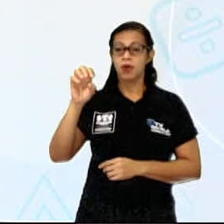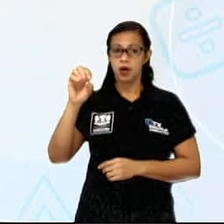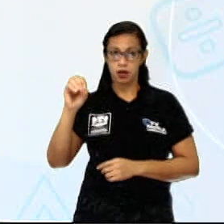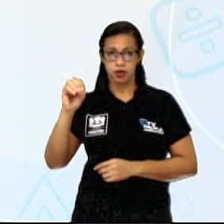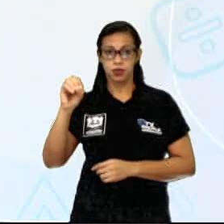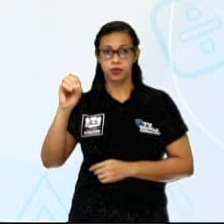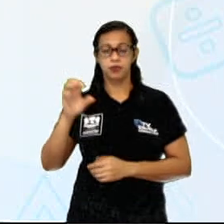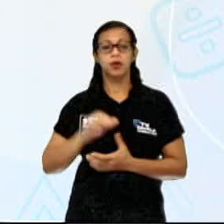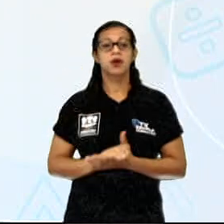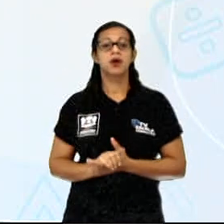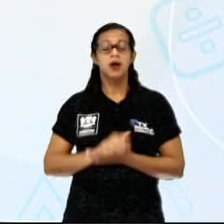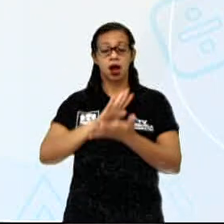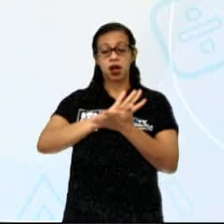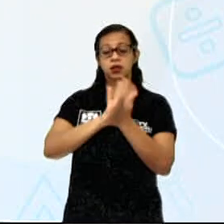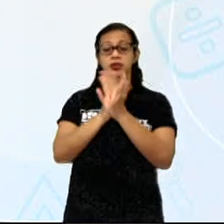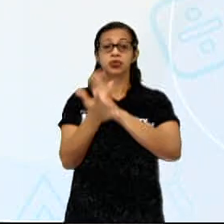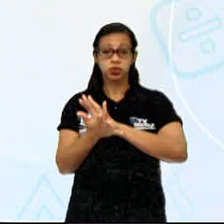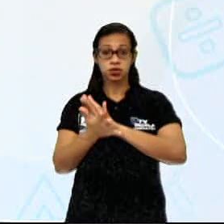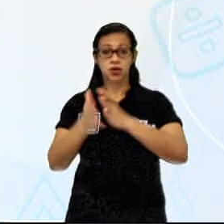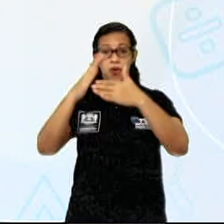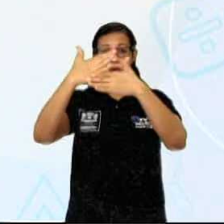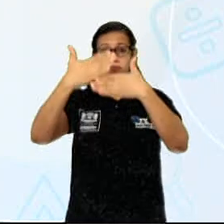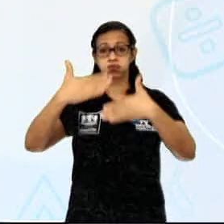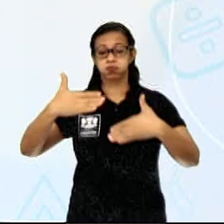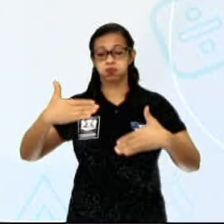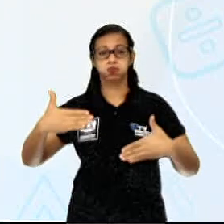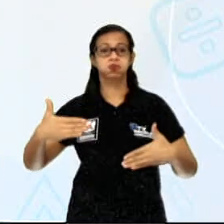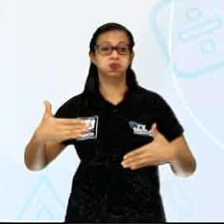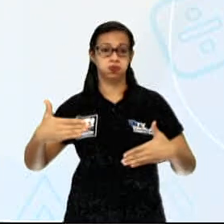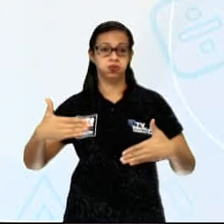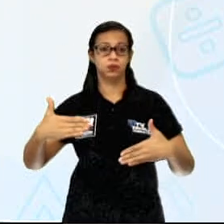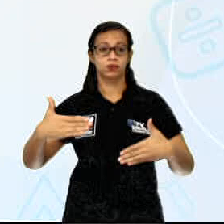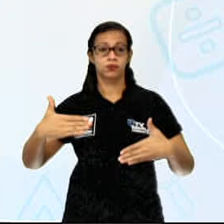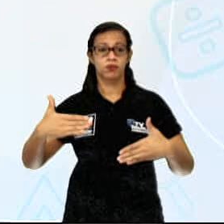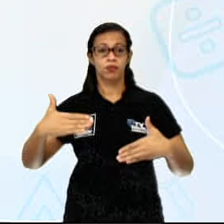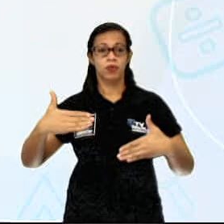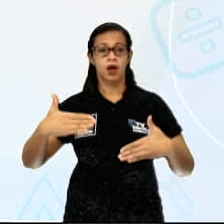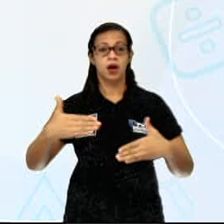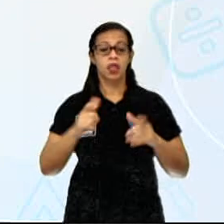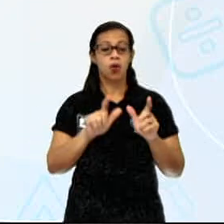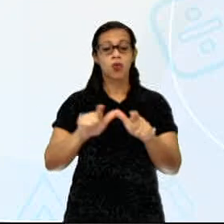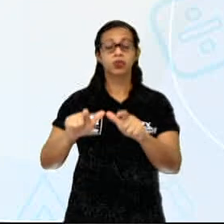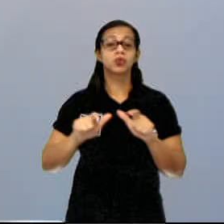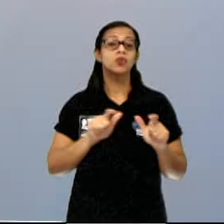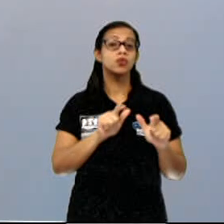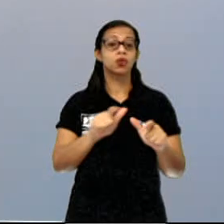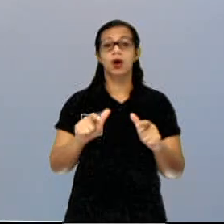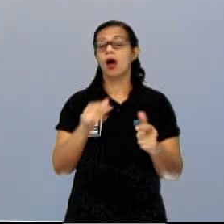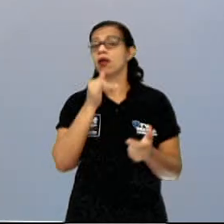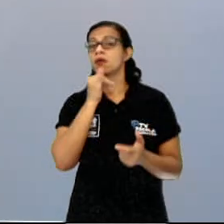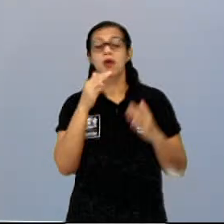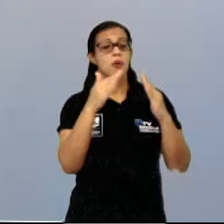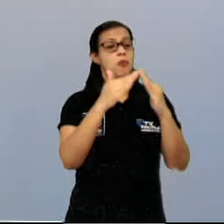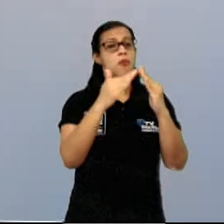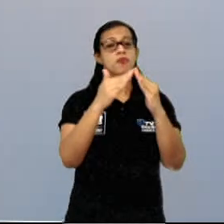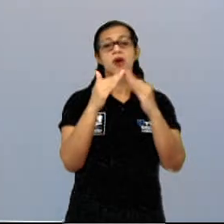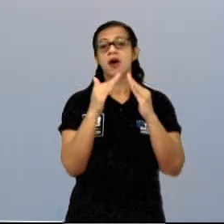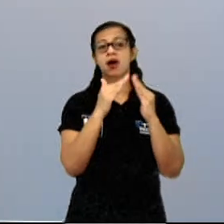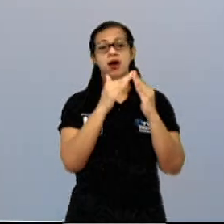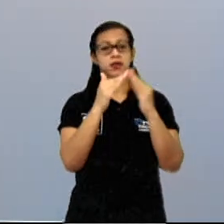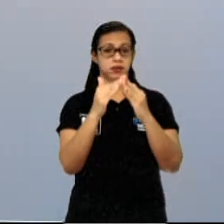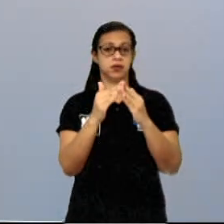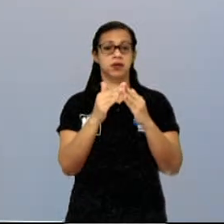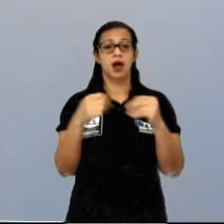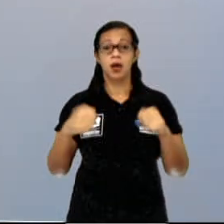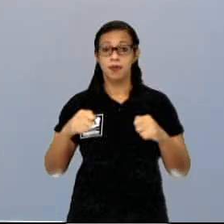alguns cortiços, entulhos. E, do lado esquerdo da fotografia, os caminhões, que provavelmente eram caminhões de mudança.